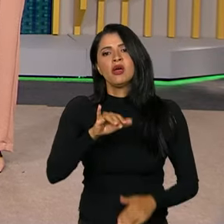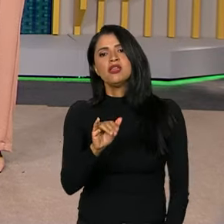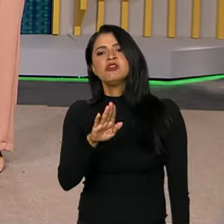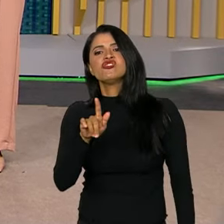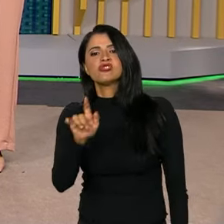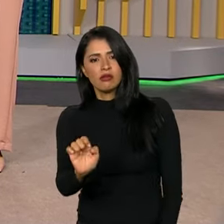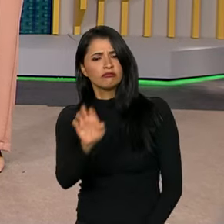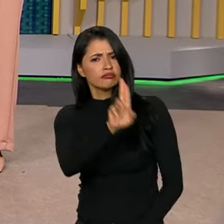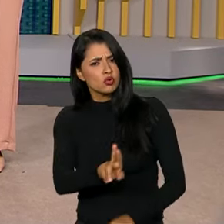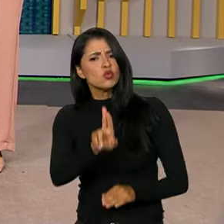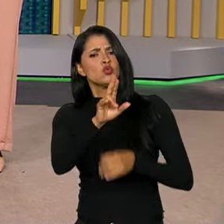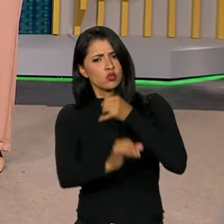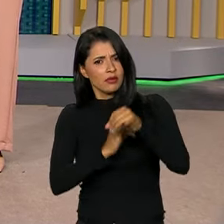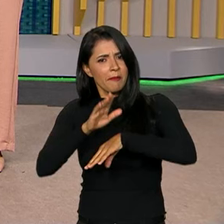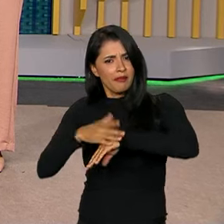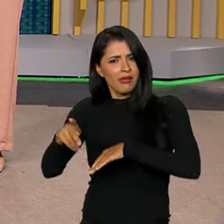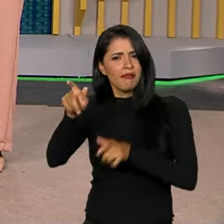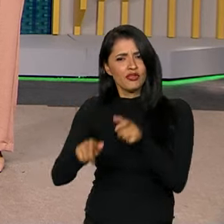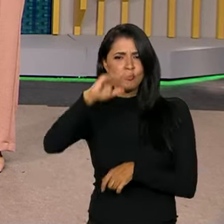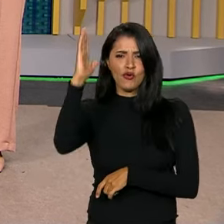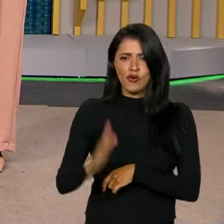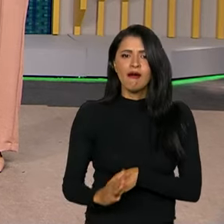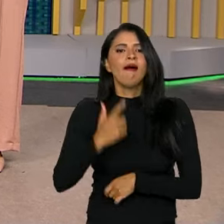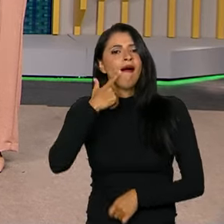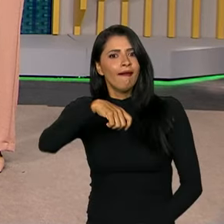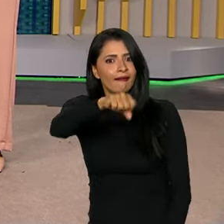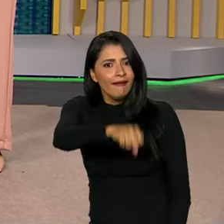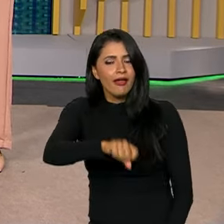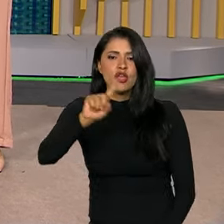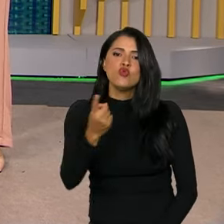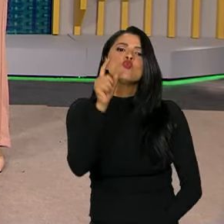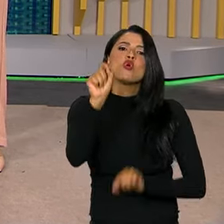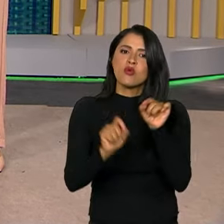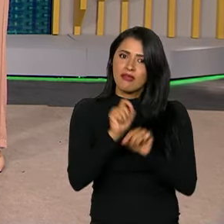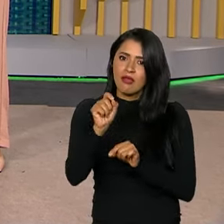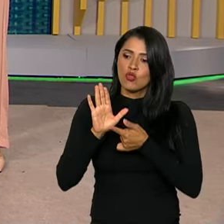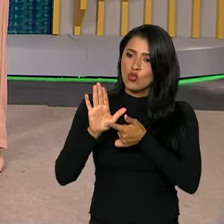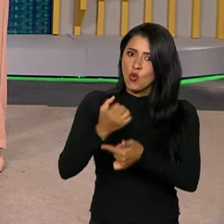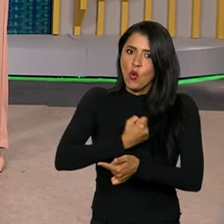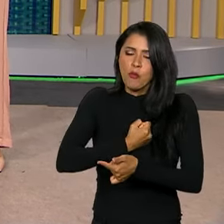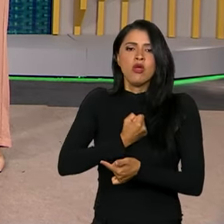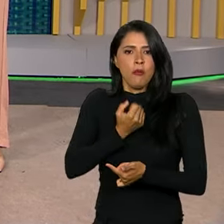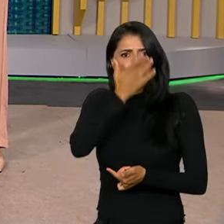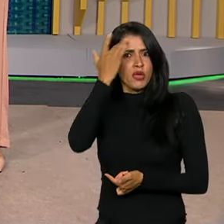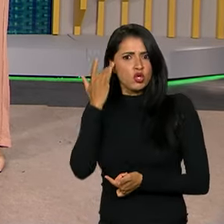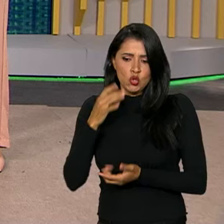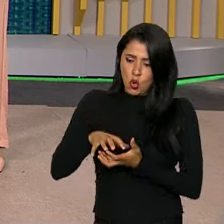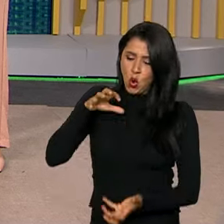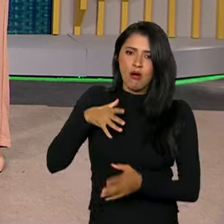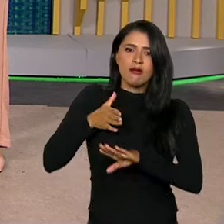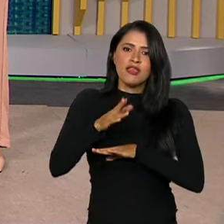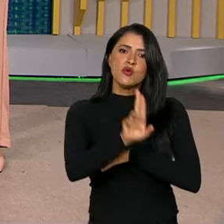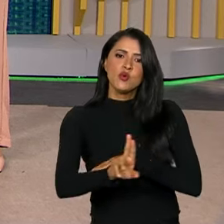verificou o uso da internet pelos brasileiros. É isso mesmo, né? E um dos destaques é o aumento do número de idosos que usam a rede